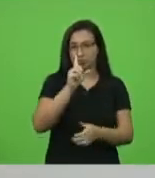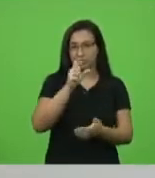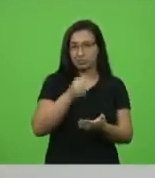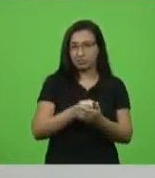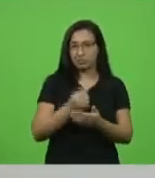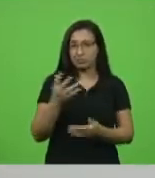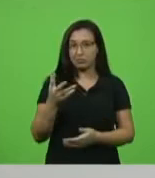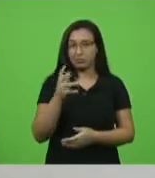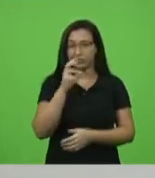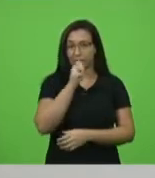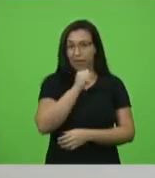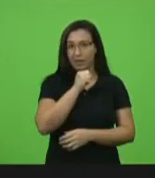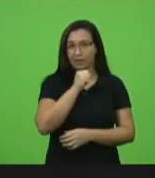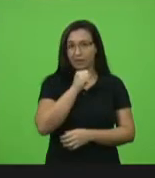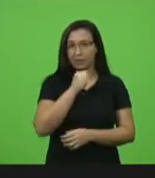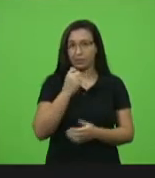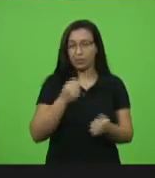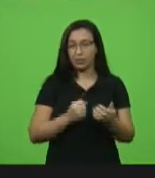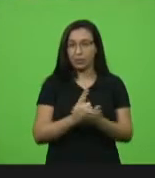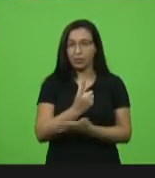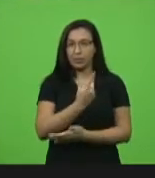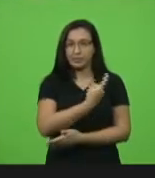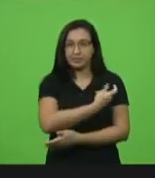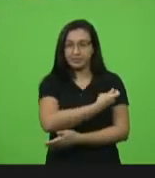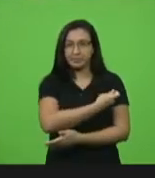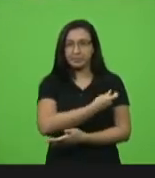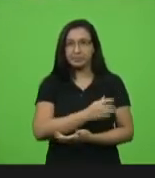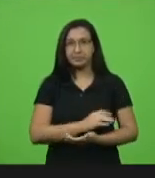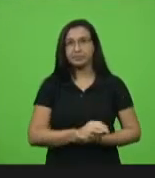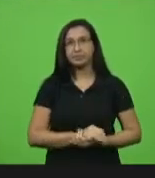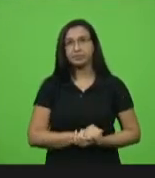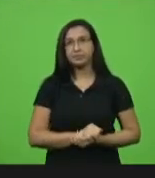vacina. Obrigado, senhor presidente. Solicitação aceita, deputado.